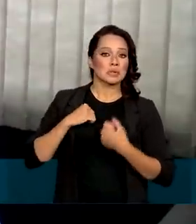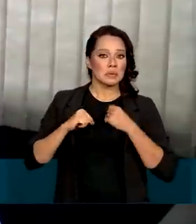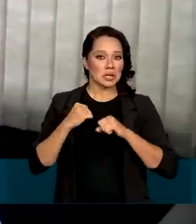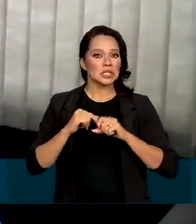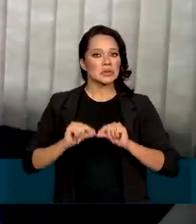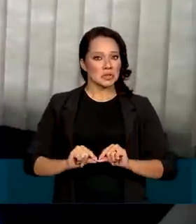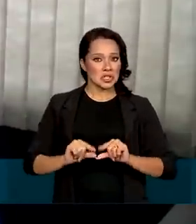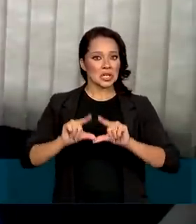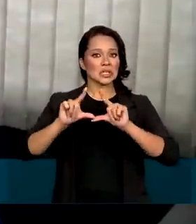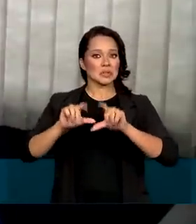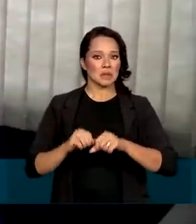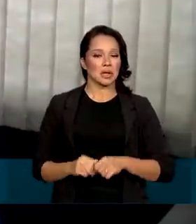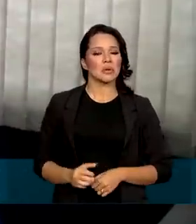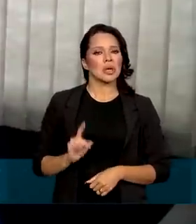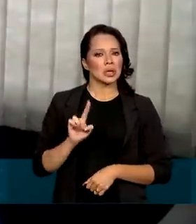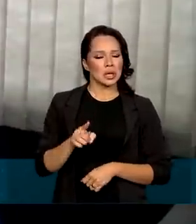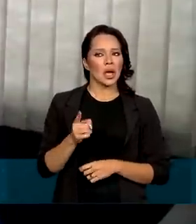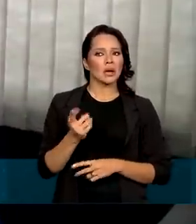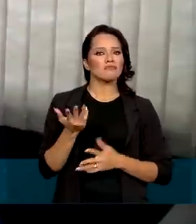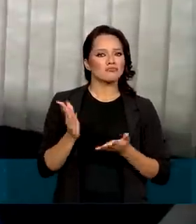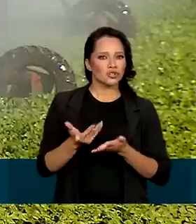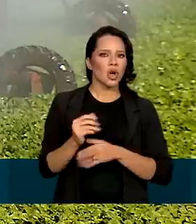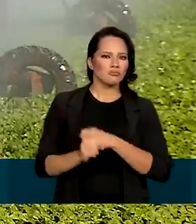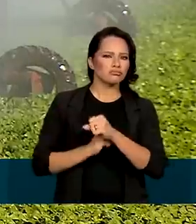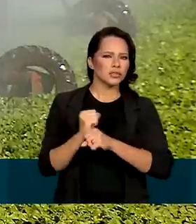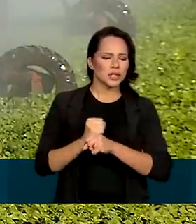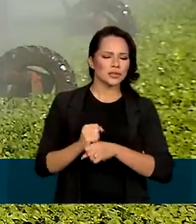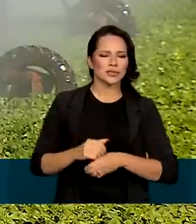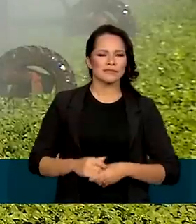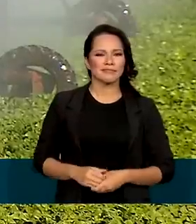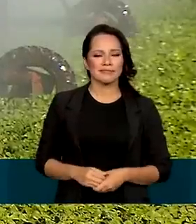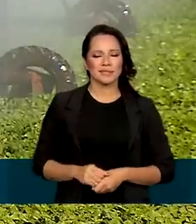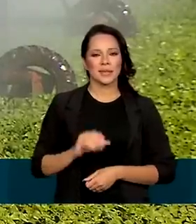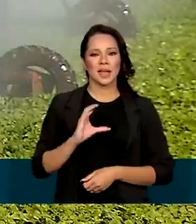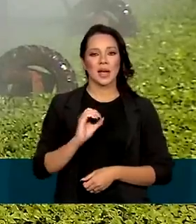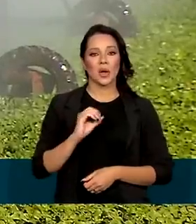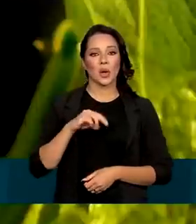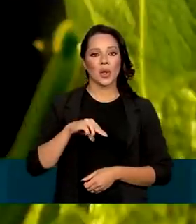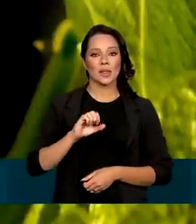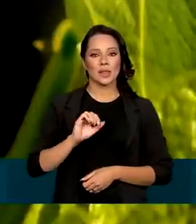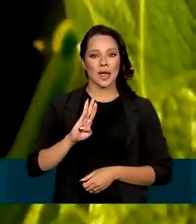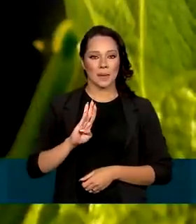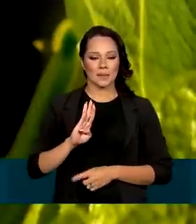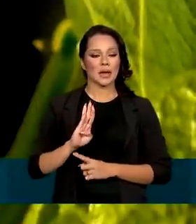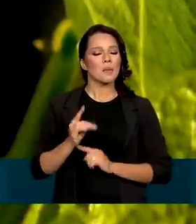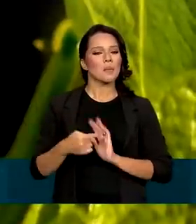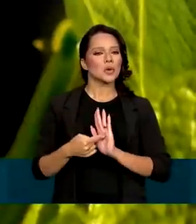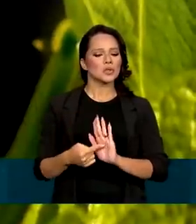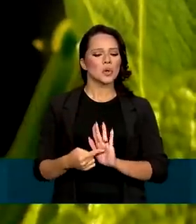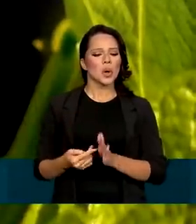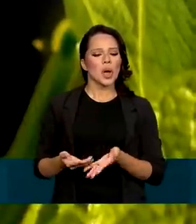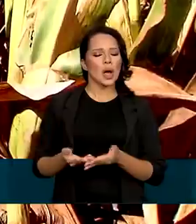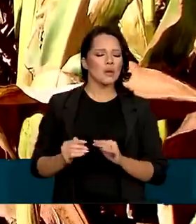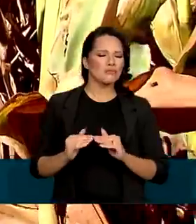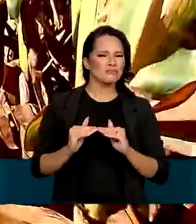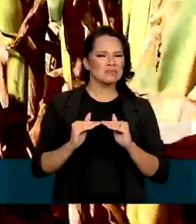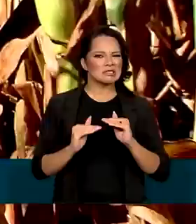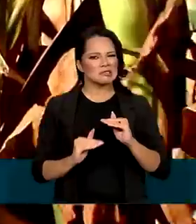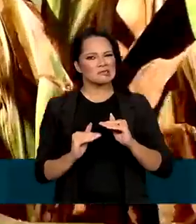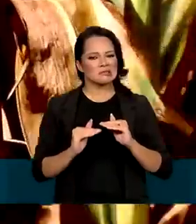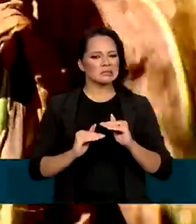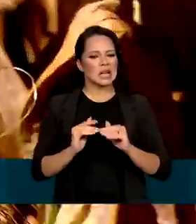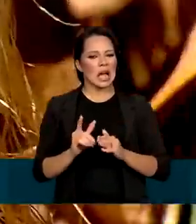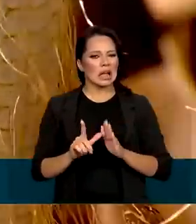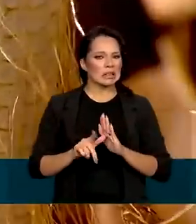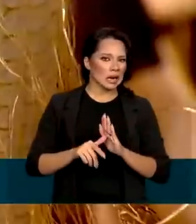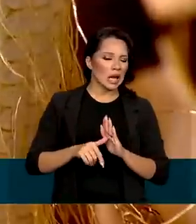de crescimento que é observada já há alguns anos. Segundo a Conab, a safra apresentou um leve atraso por causa